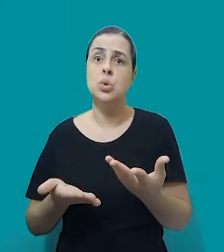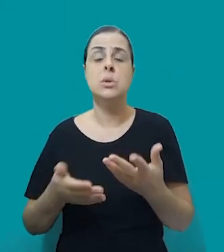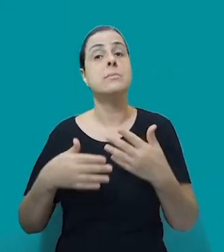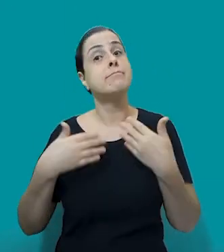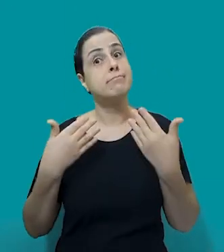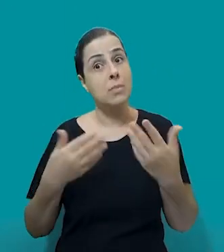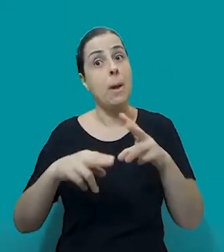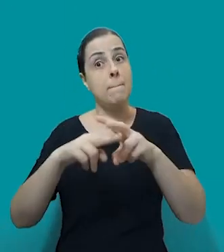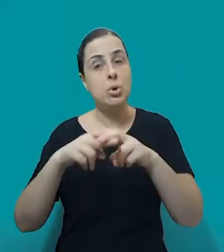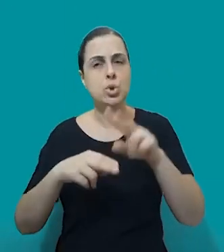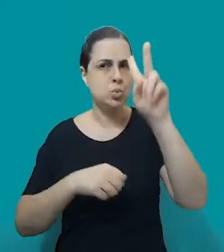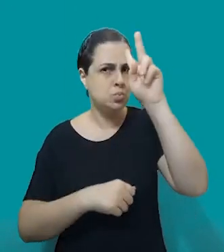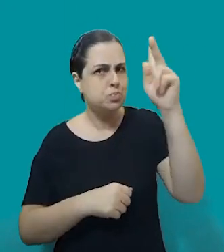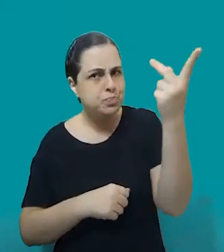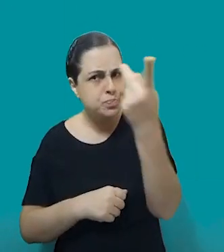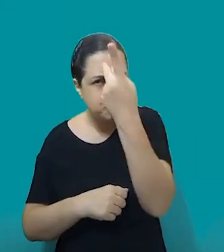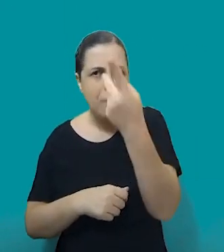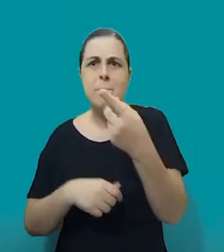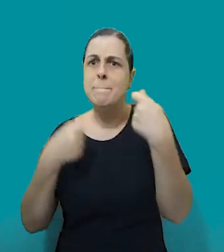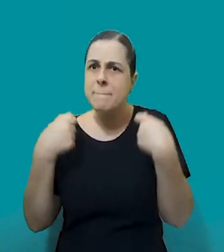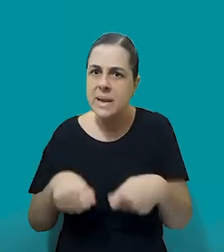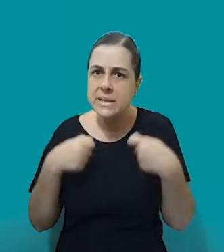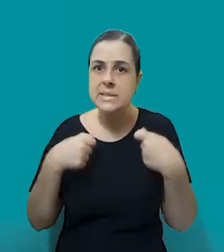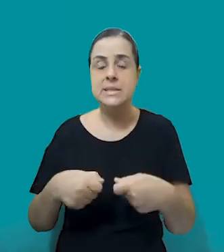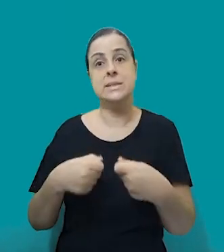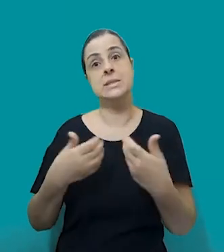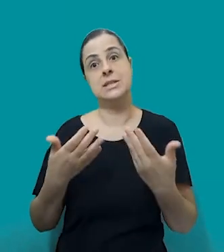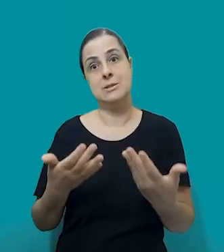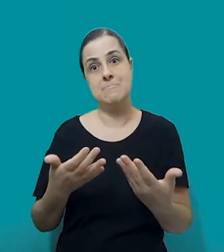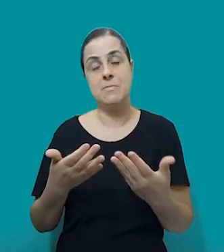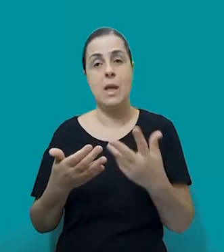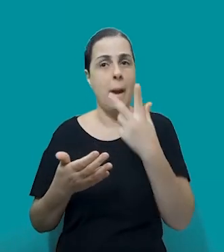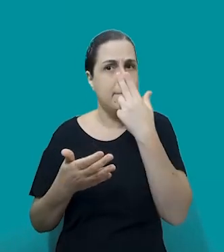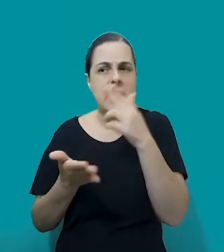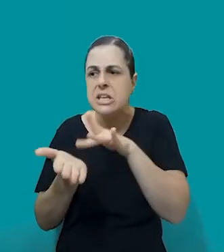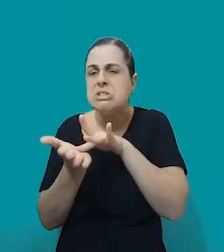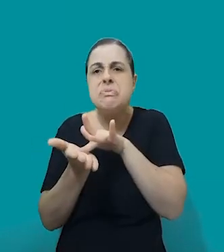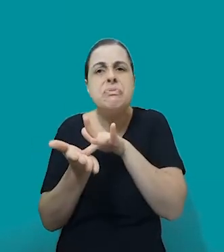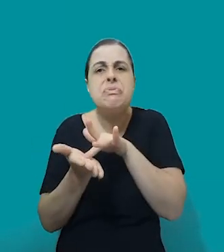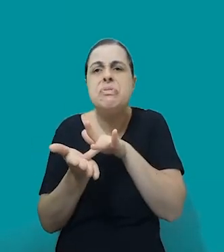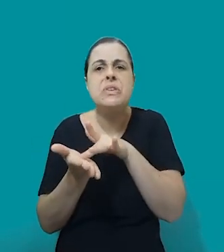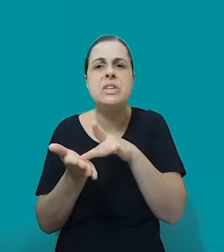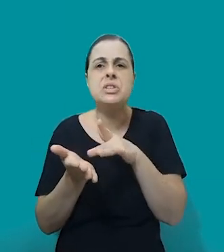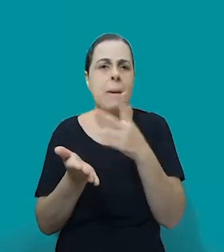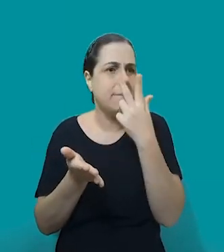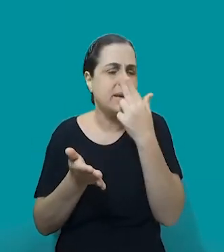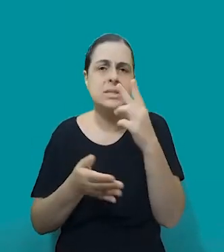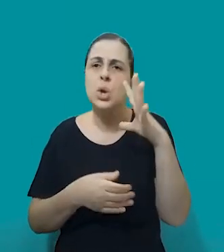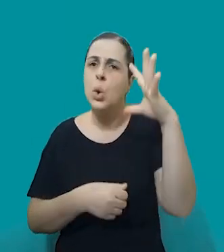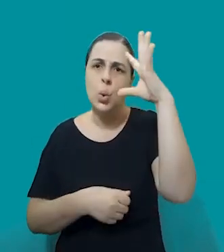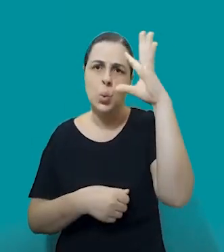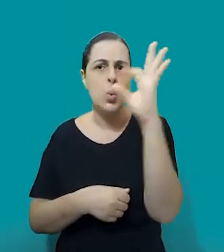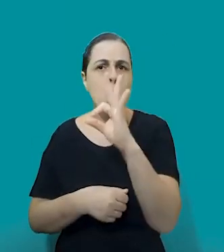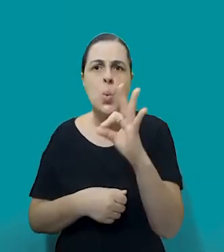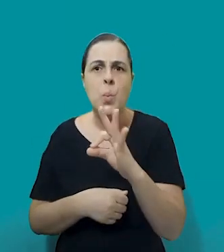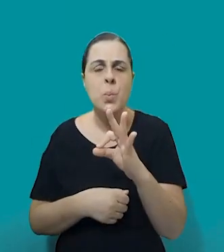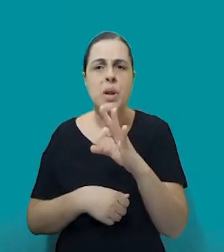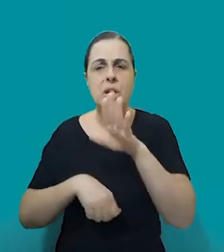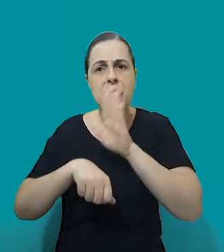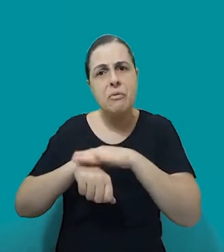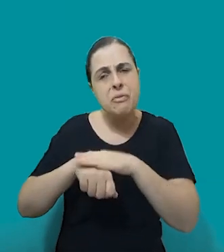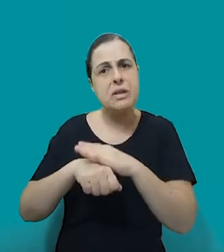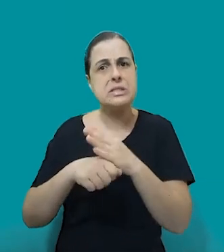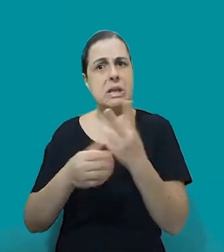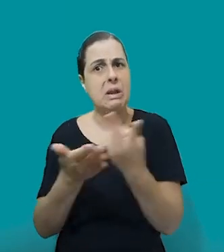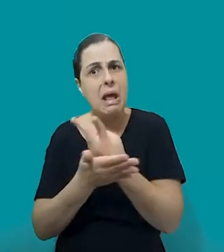conceito mesmo, né? Eles parecem não, parecem ou fingem não entender que o conceito, né? Daquilo que eles estão fazendo